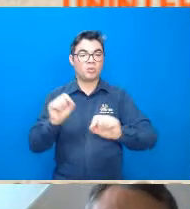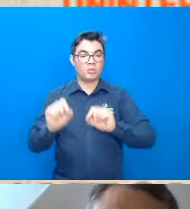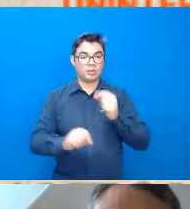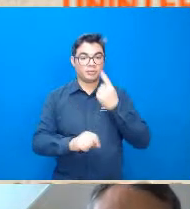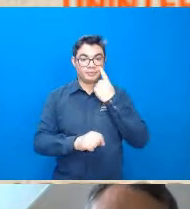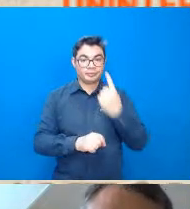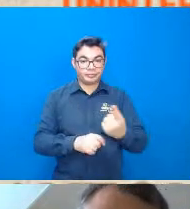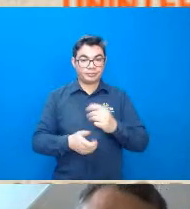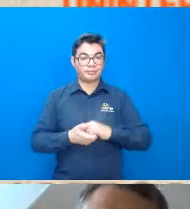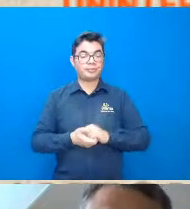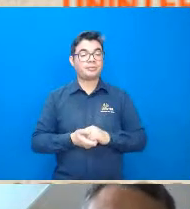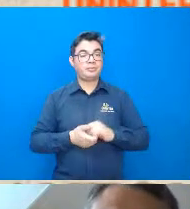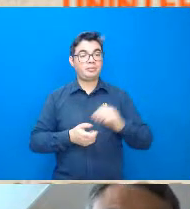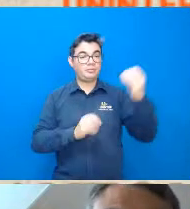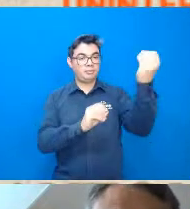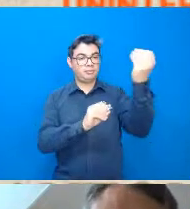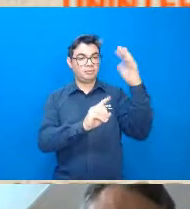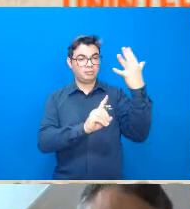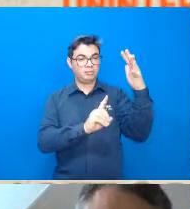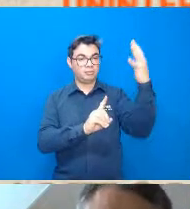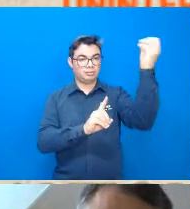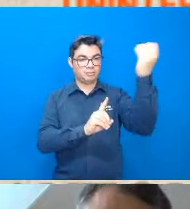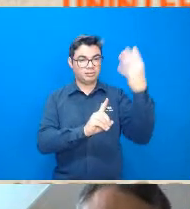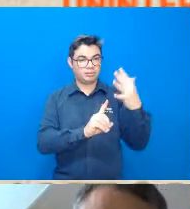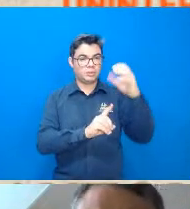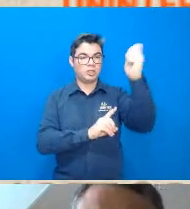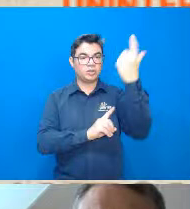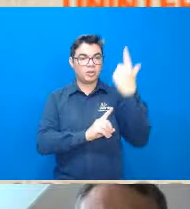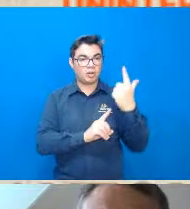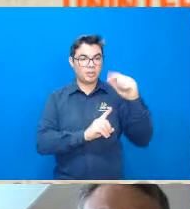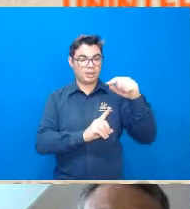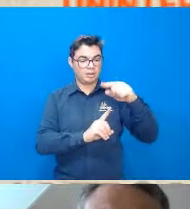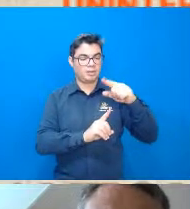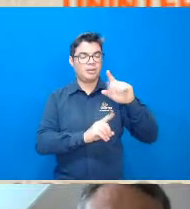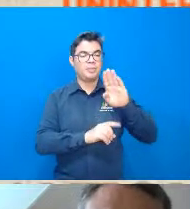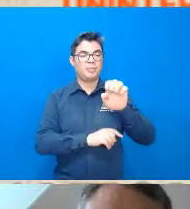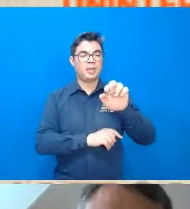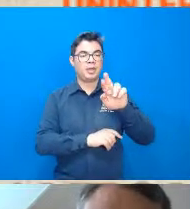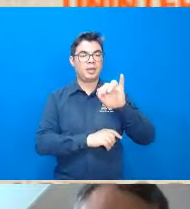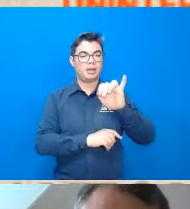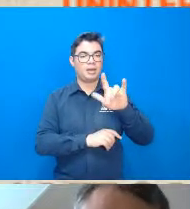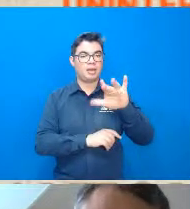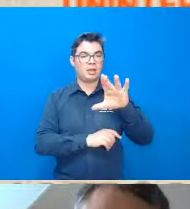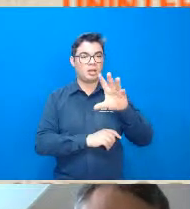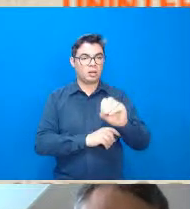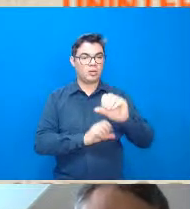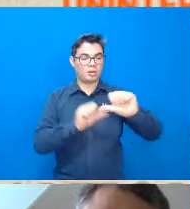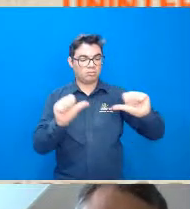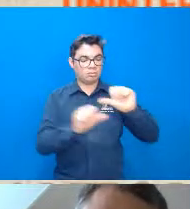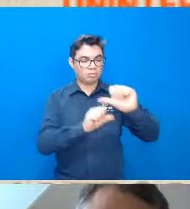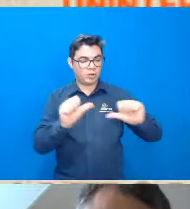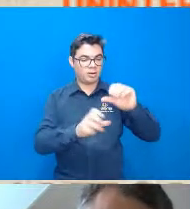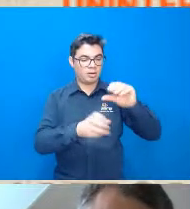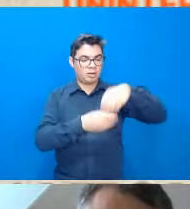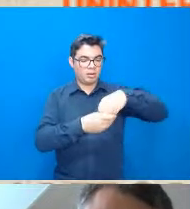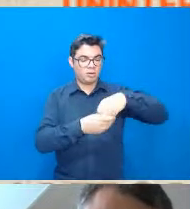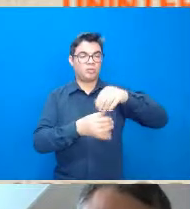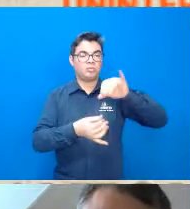ele acaba sendo modificado então é feita uma contagem desse berilo